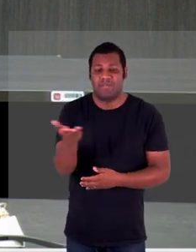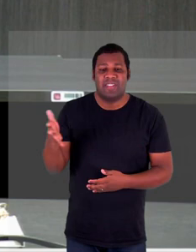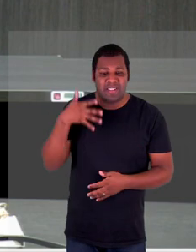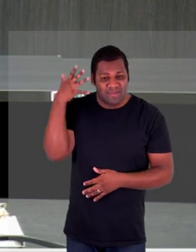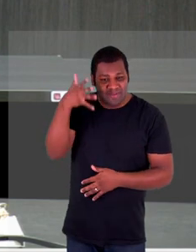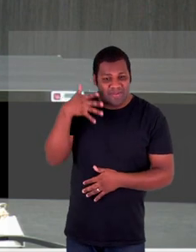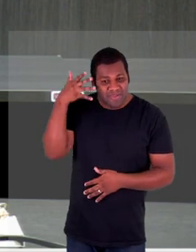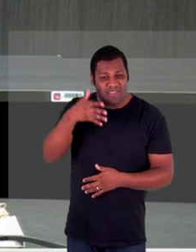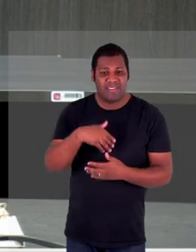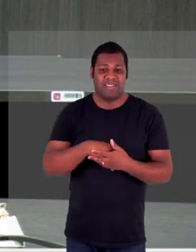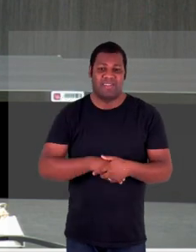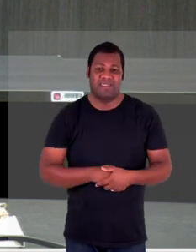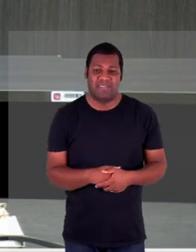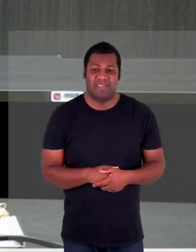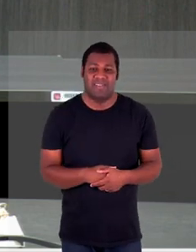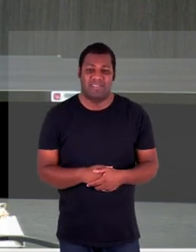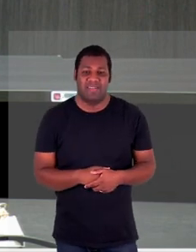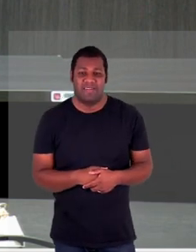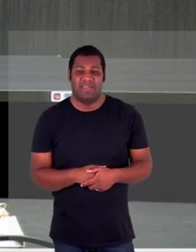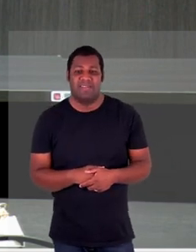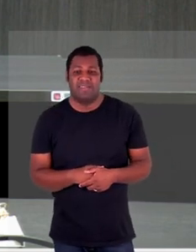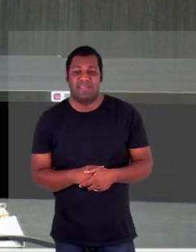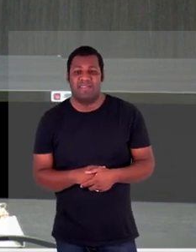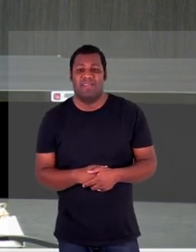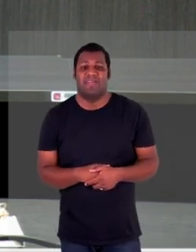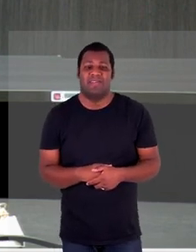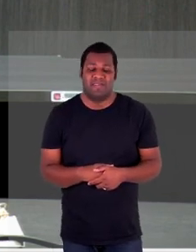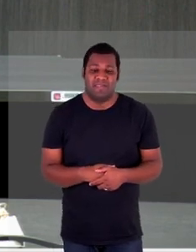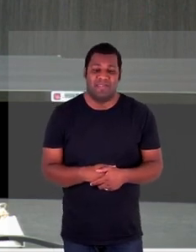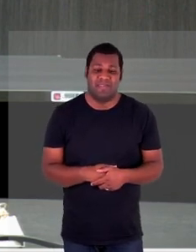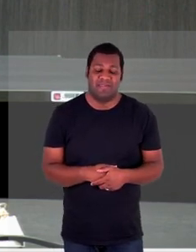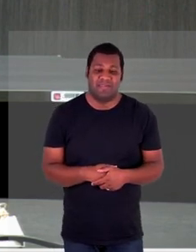está à sua disposição franqueada a palavra a qualquer momento